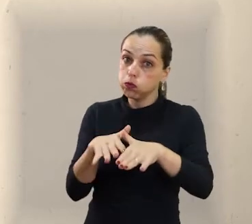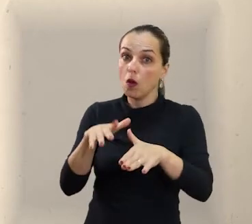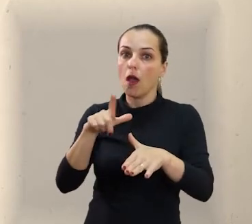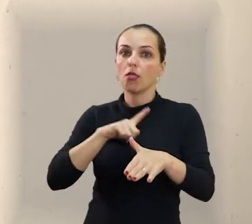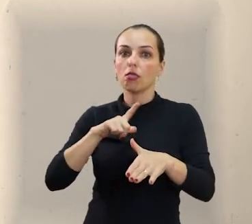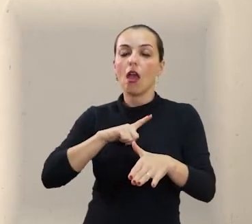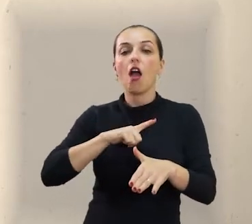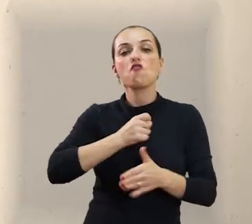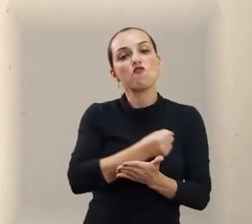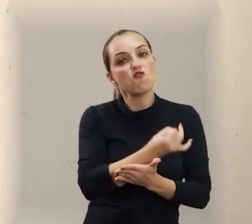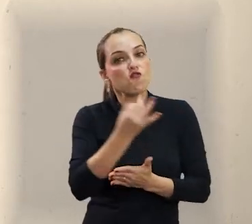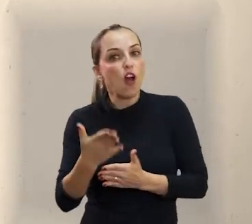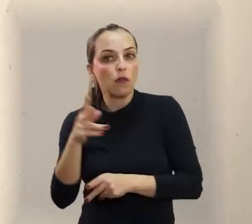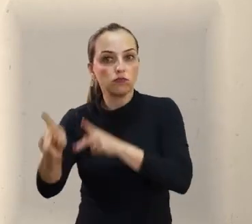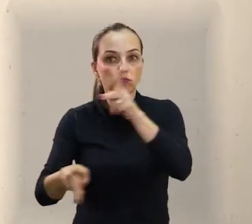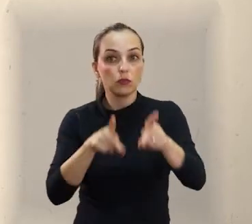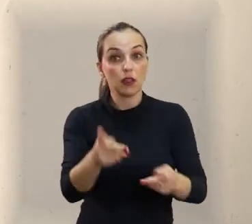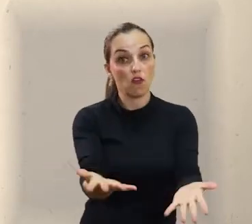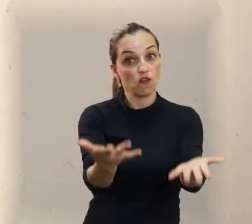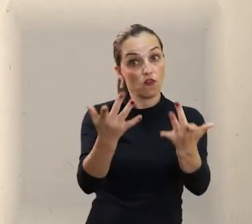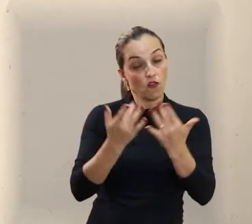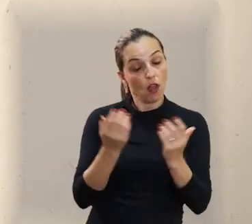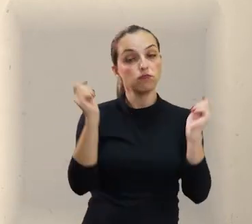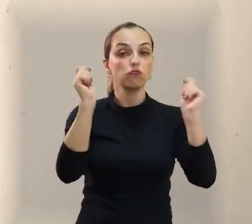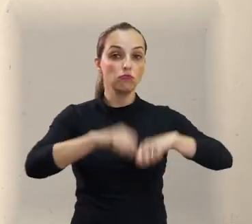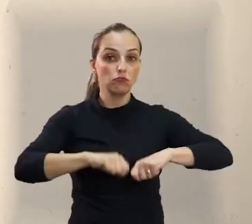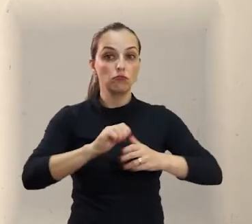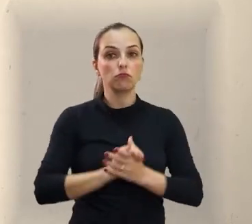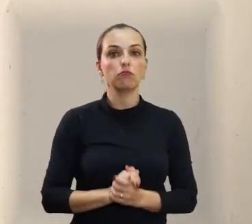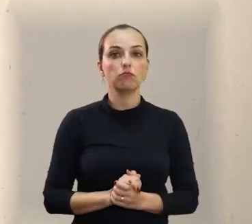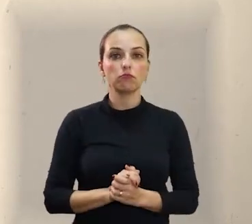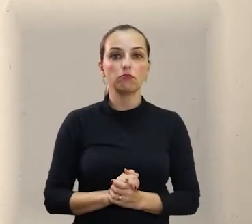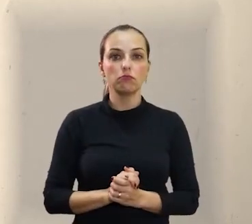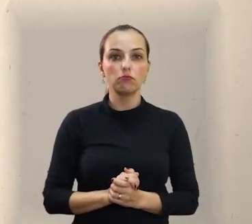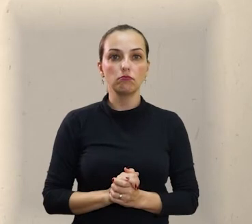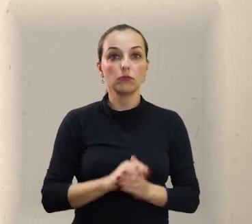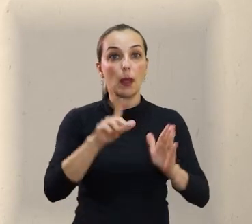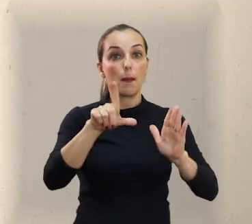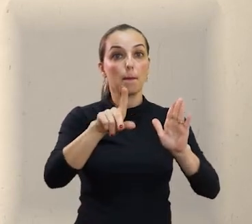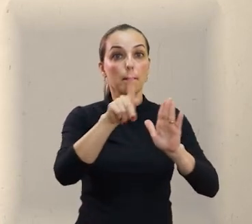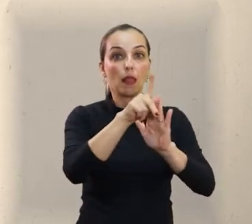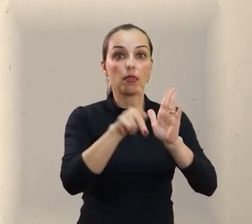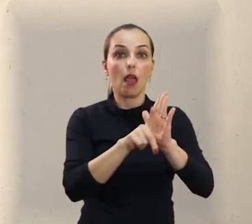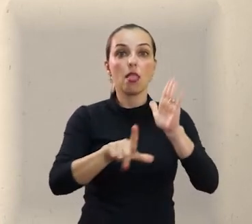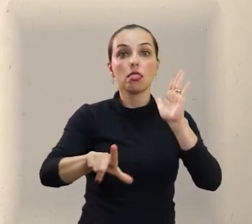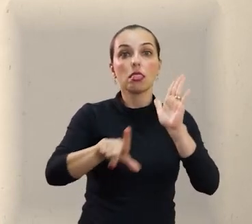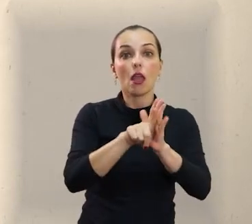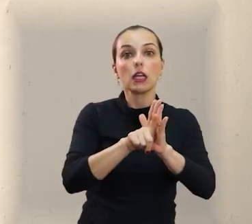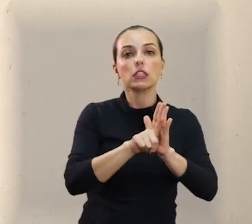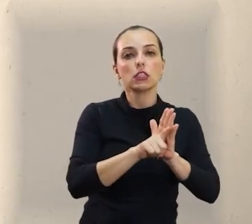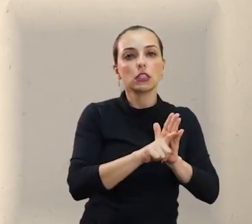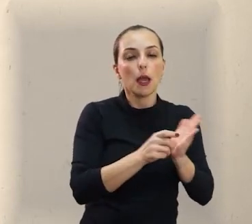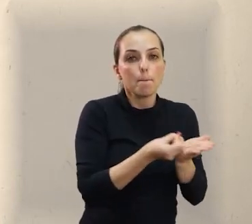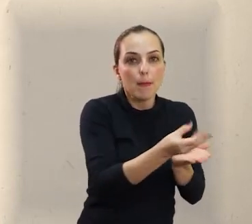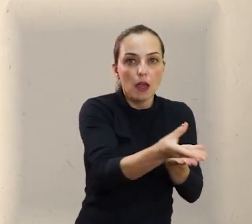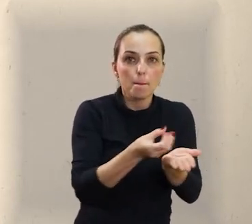população. A partir do momento que recebem o projeto de lei, os vereadores têm o prazo de 30 dias para